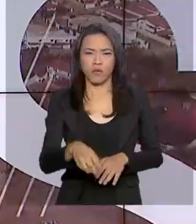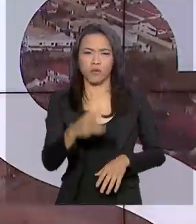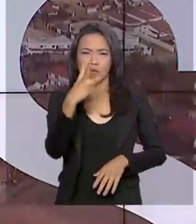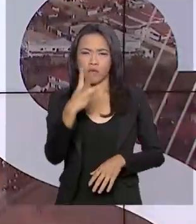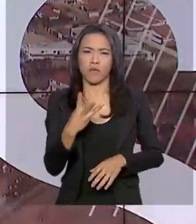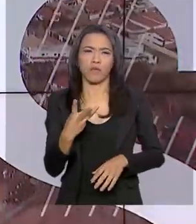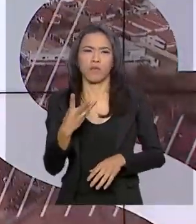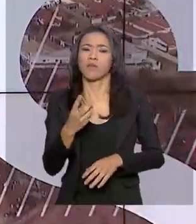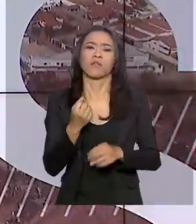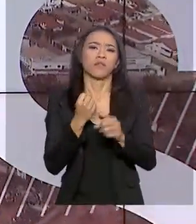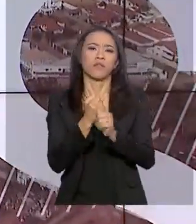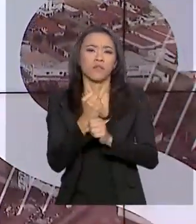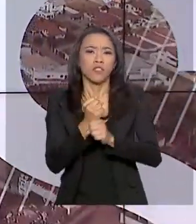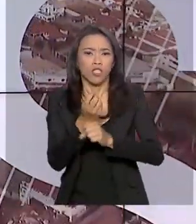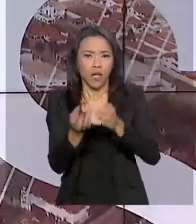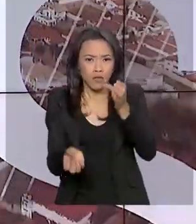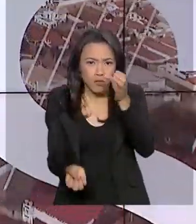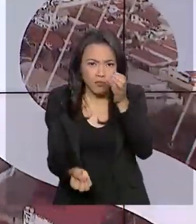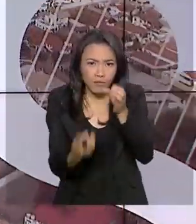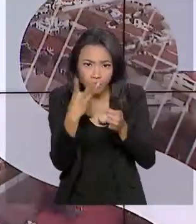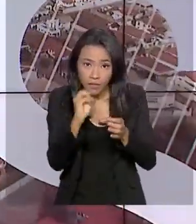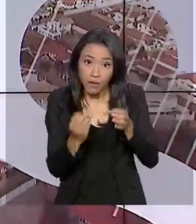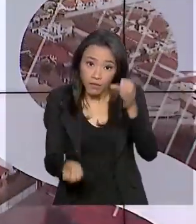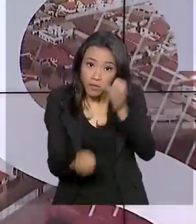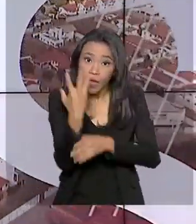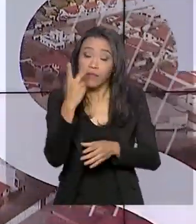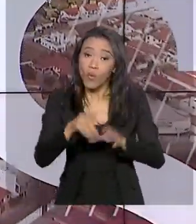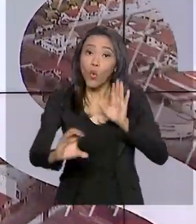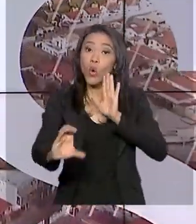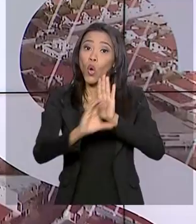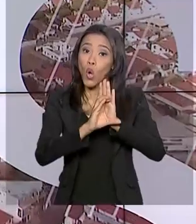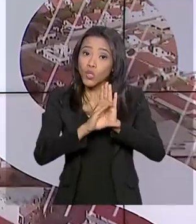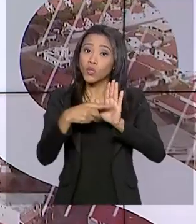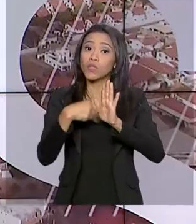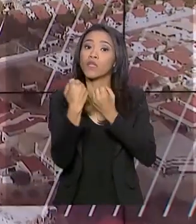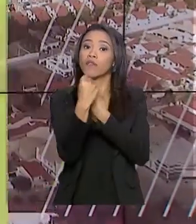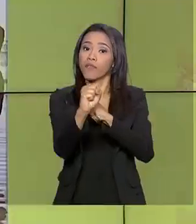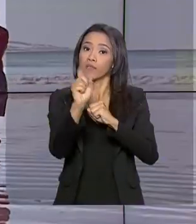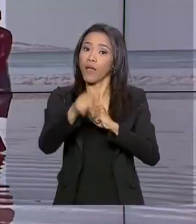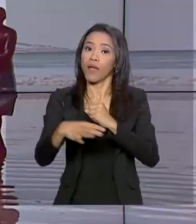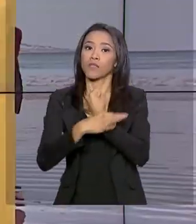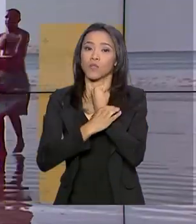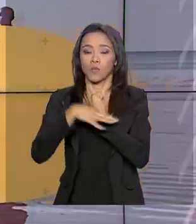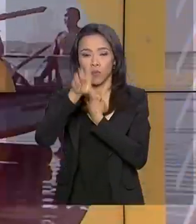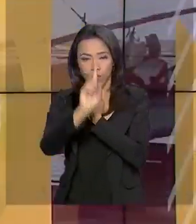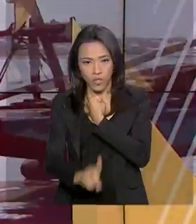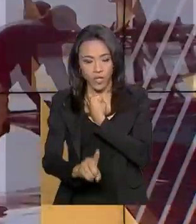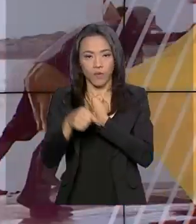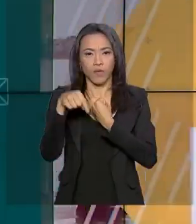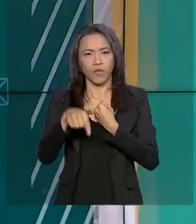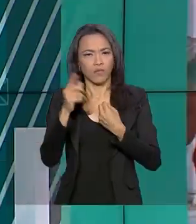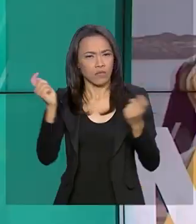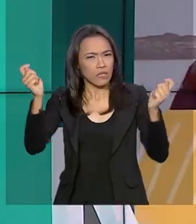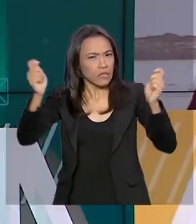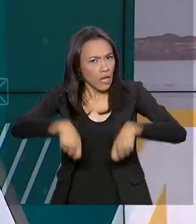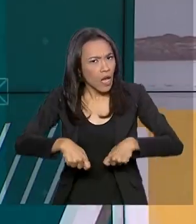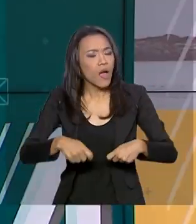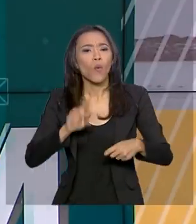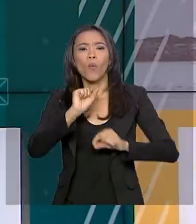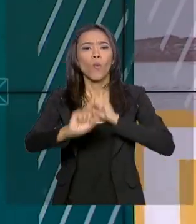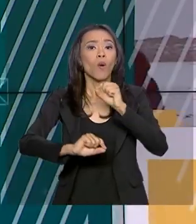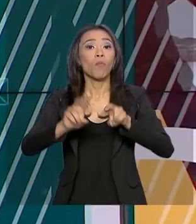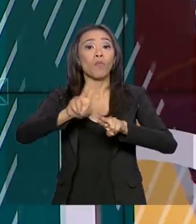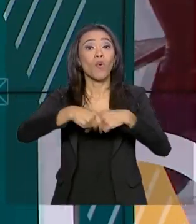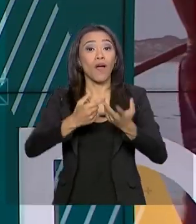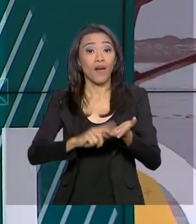criação, o Código de Defesa do Consumidor é um apoio do cidadão na garantia de direitos. O marco legal só foi possível depois da